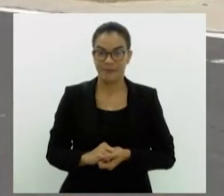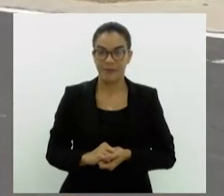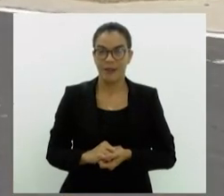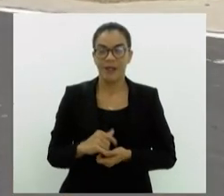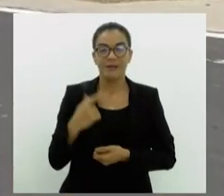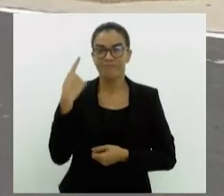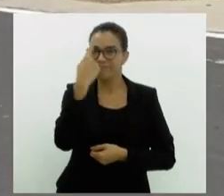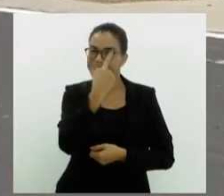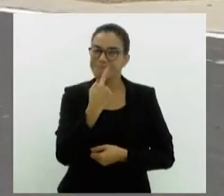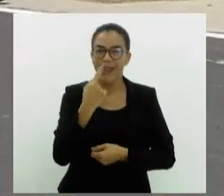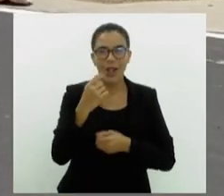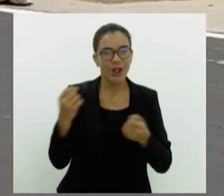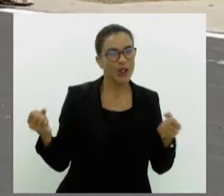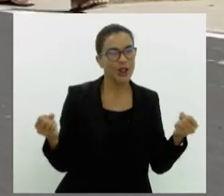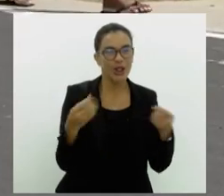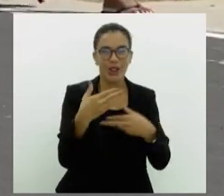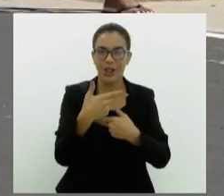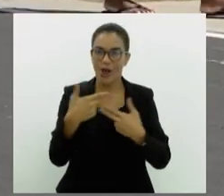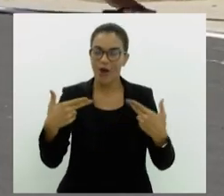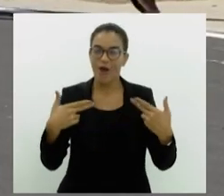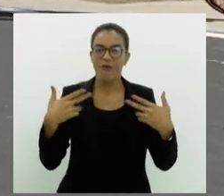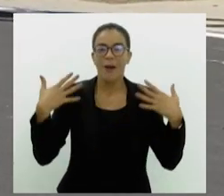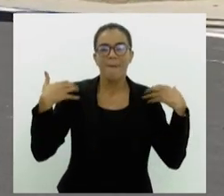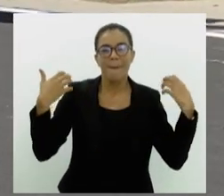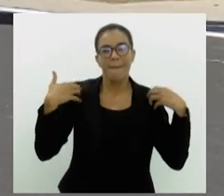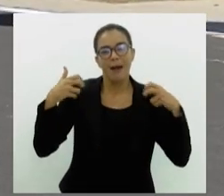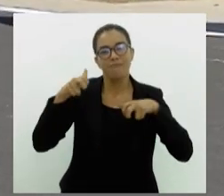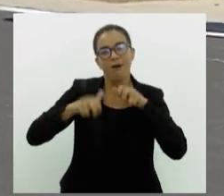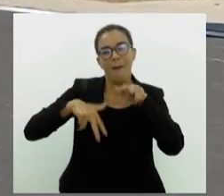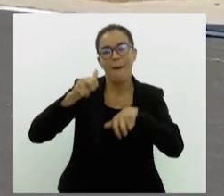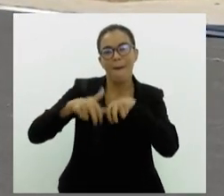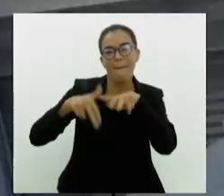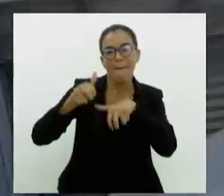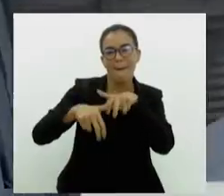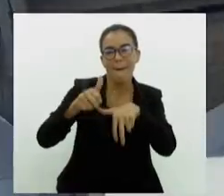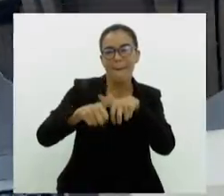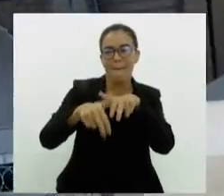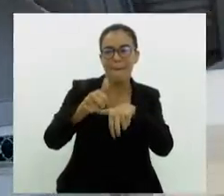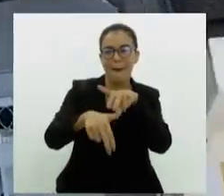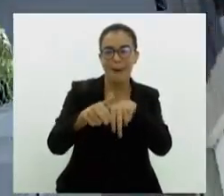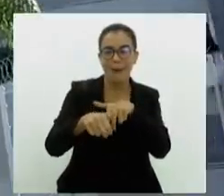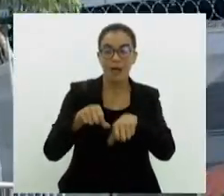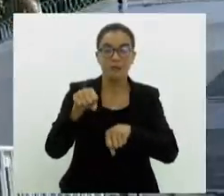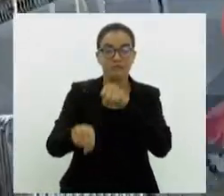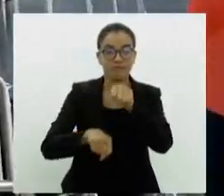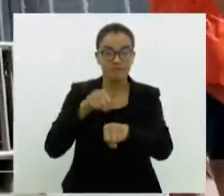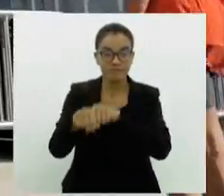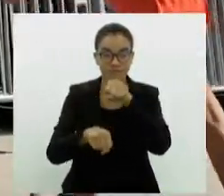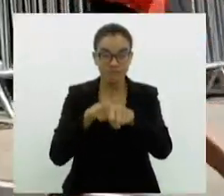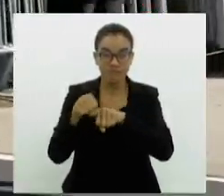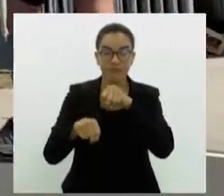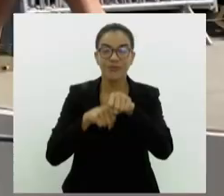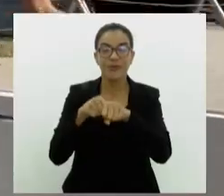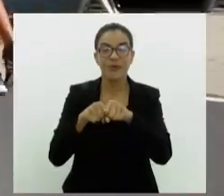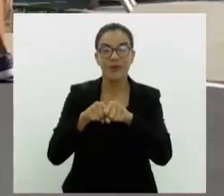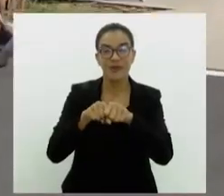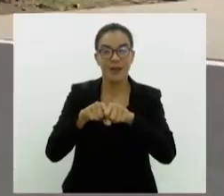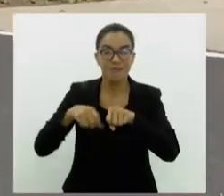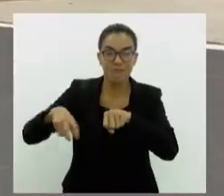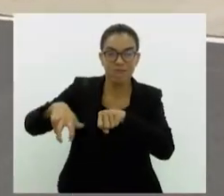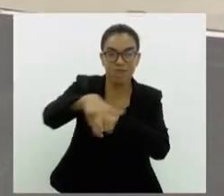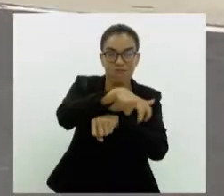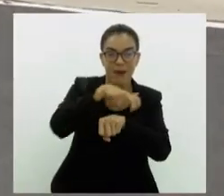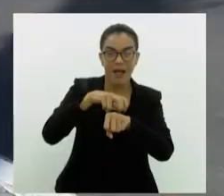de cara nova uma das áreas para exercícios ao ar livre mais usadas da Zona Norte. A ciclovia do entorno do Maracanã acabou de ser